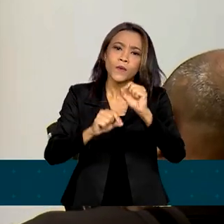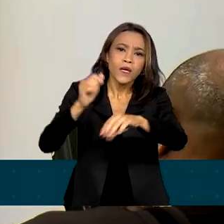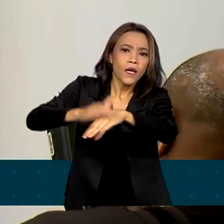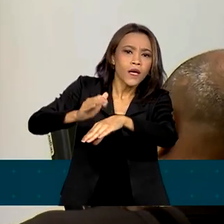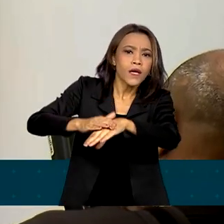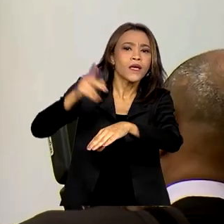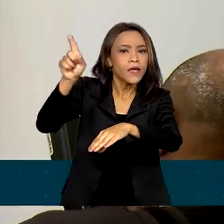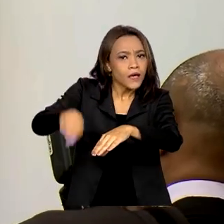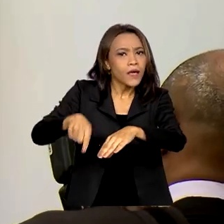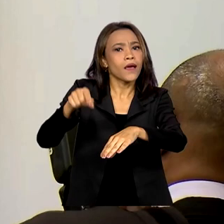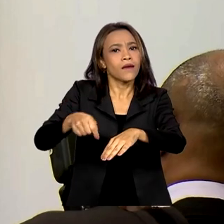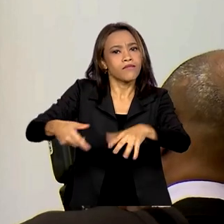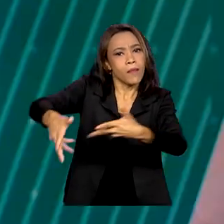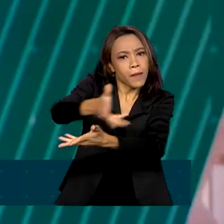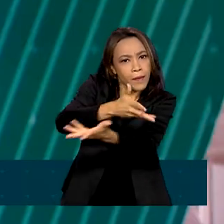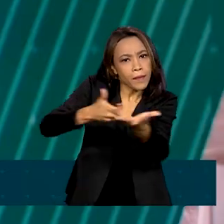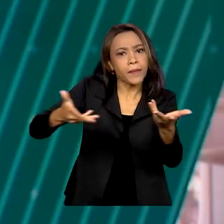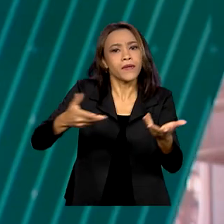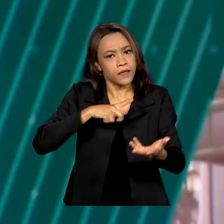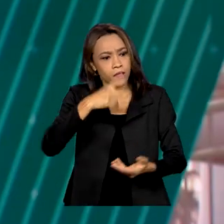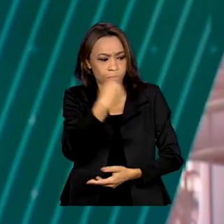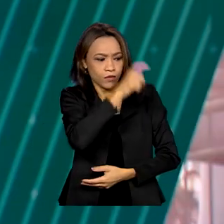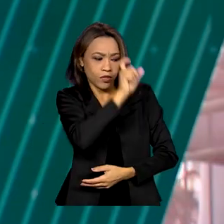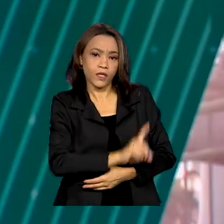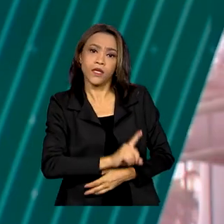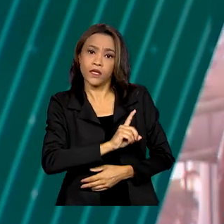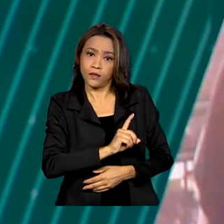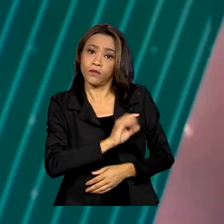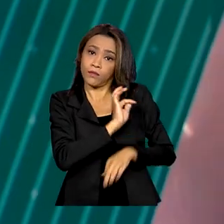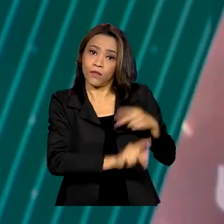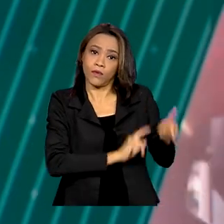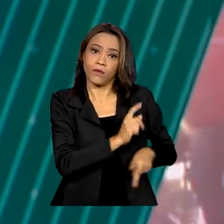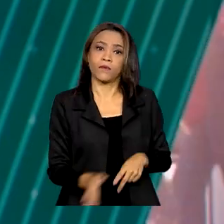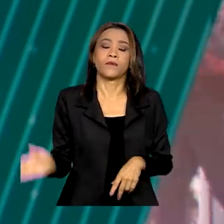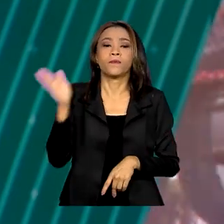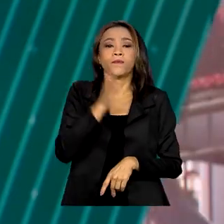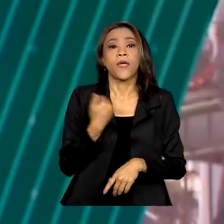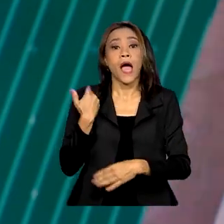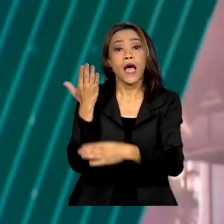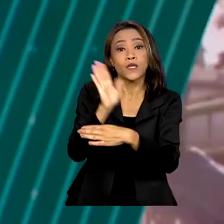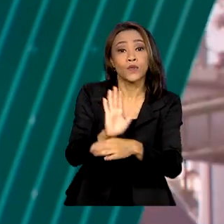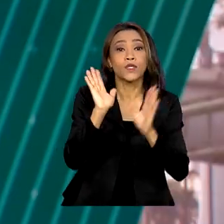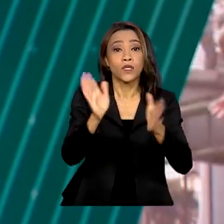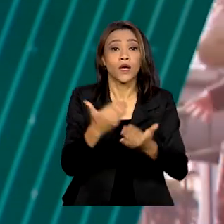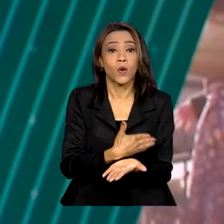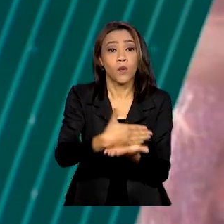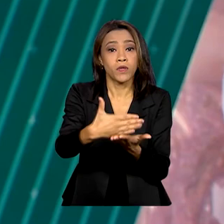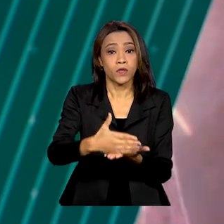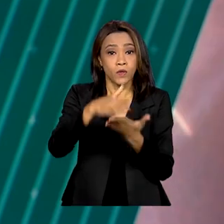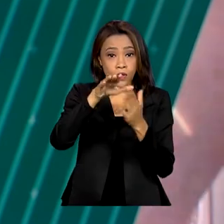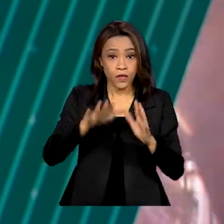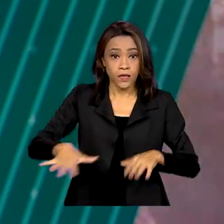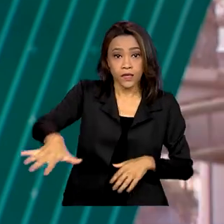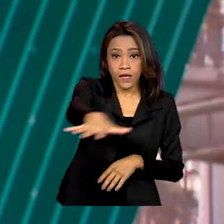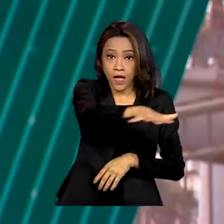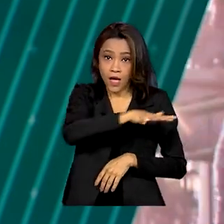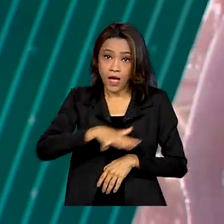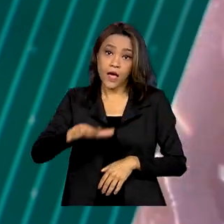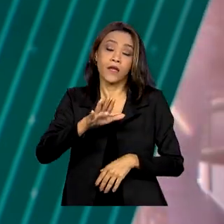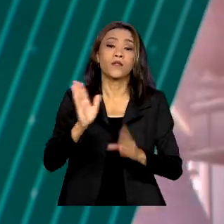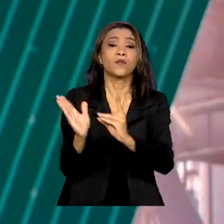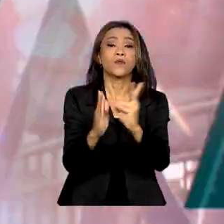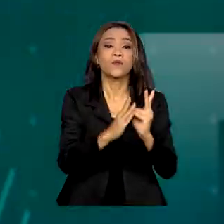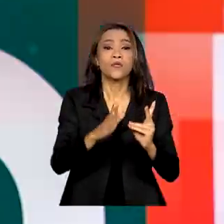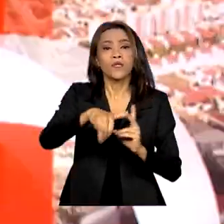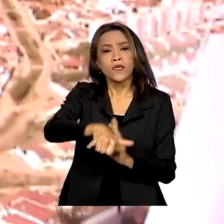patrão, que é o povo, que tem o seu direito. E a ajuda começou a chegar ao território Yanomami. Profissionais da